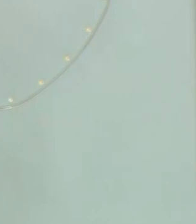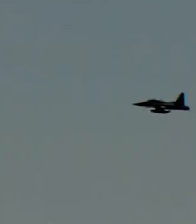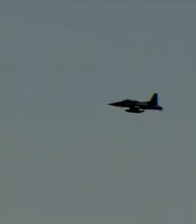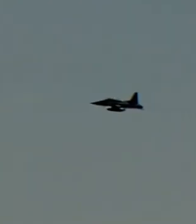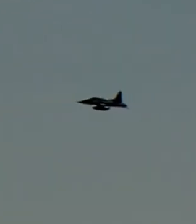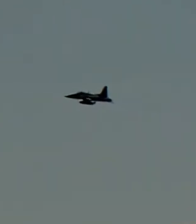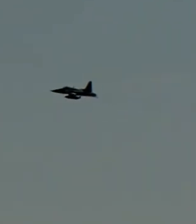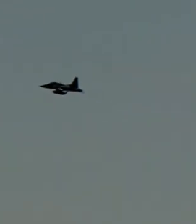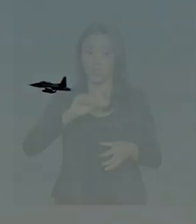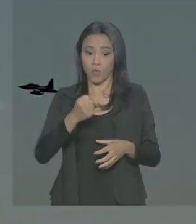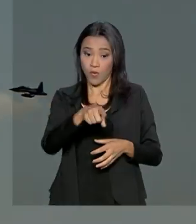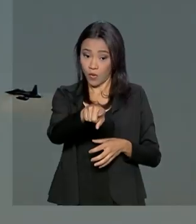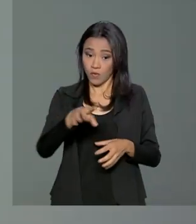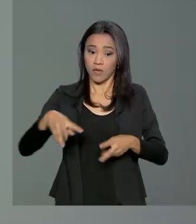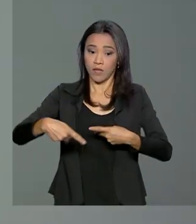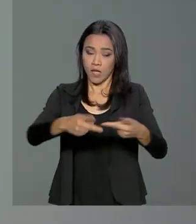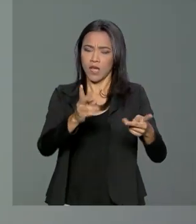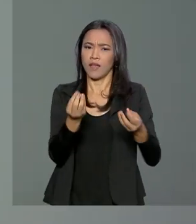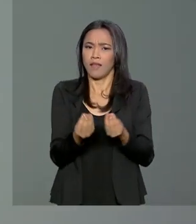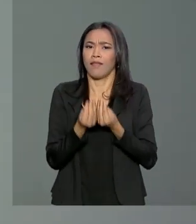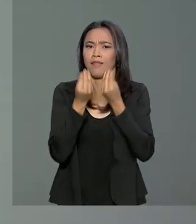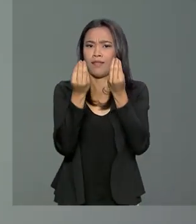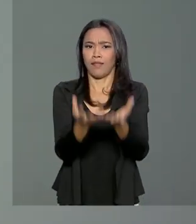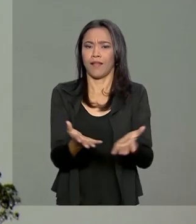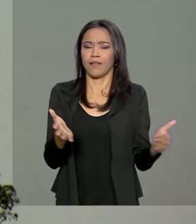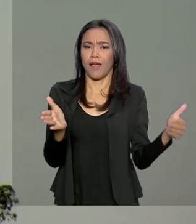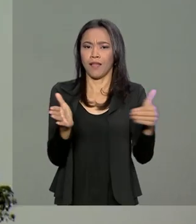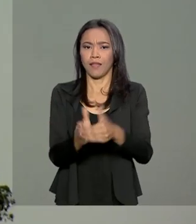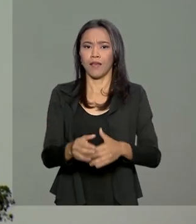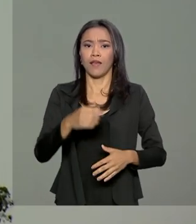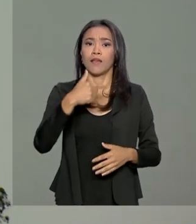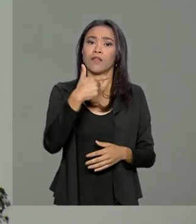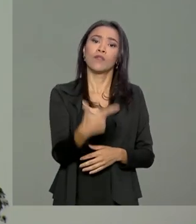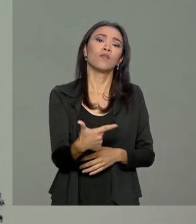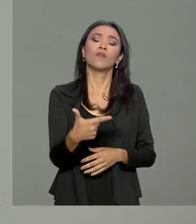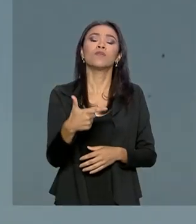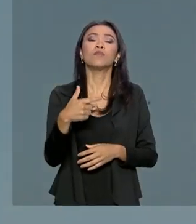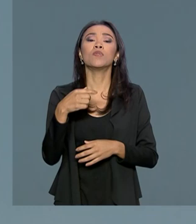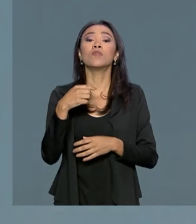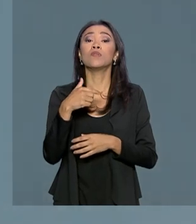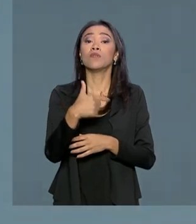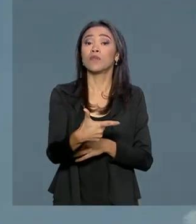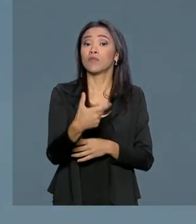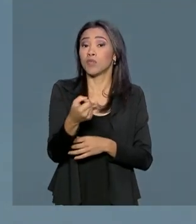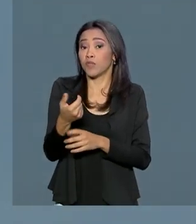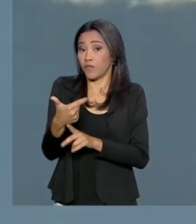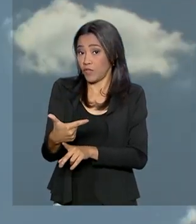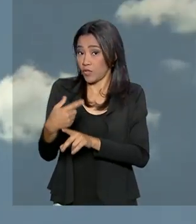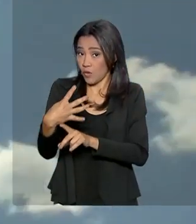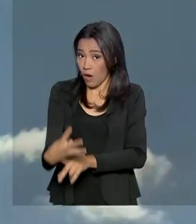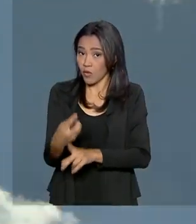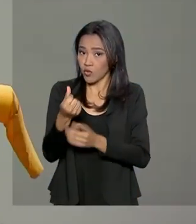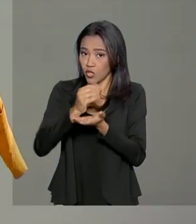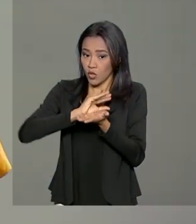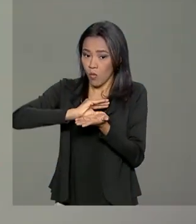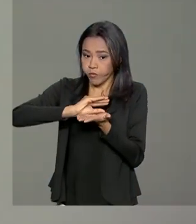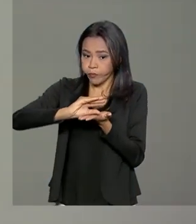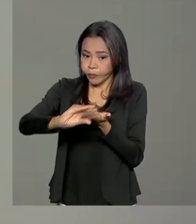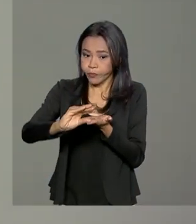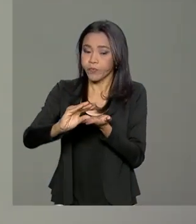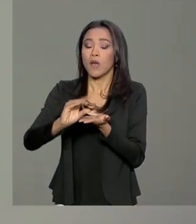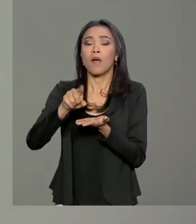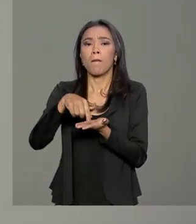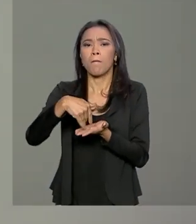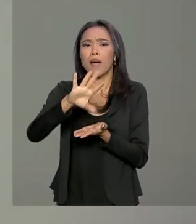e esses aviões devem ser entregues até 2024. E o investimento da FAB foi até, foi mais de